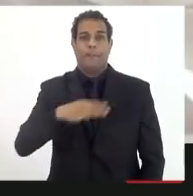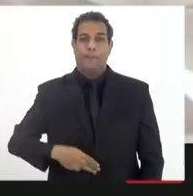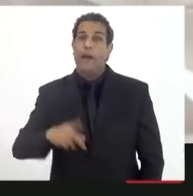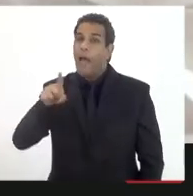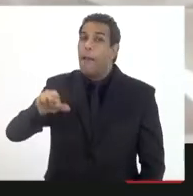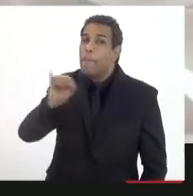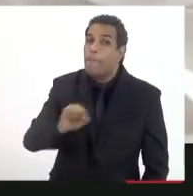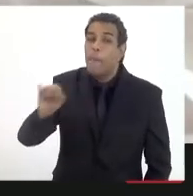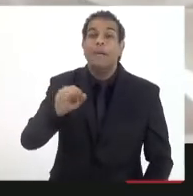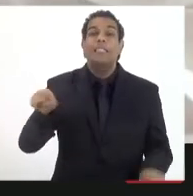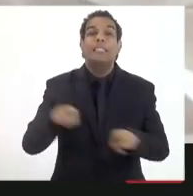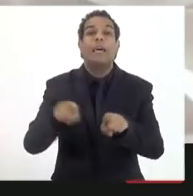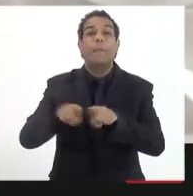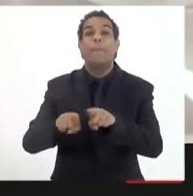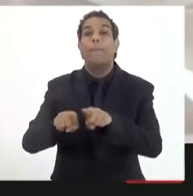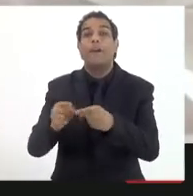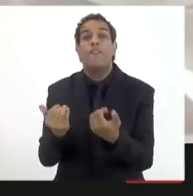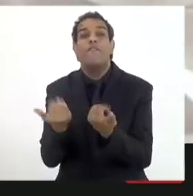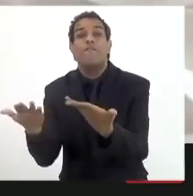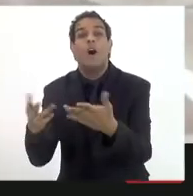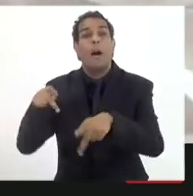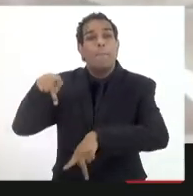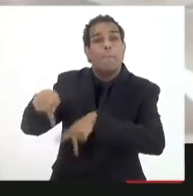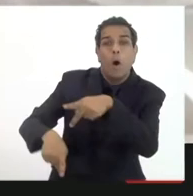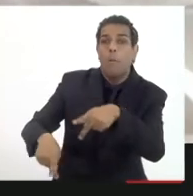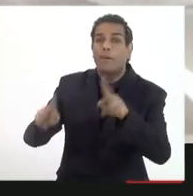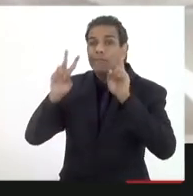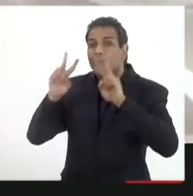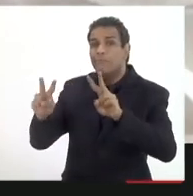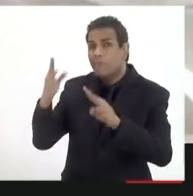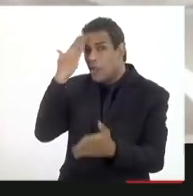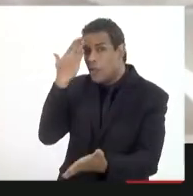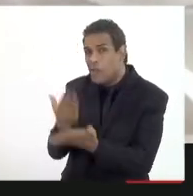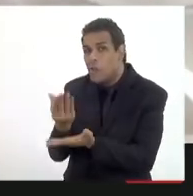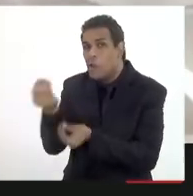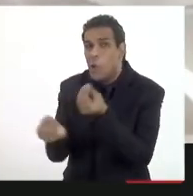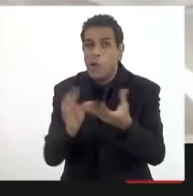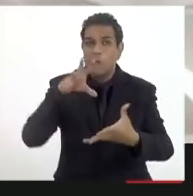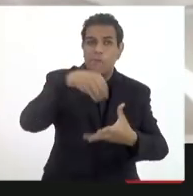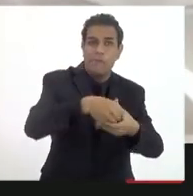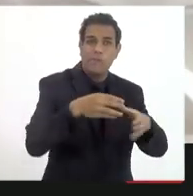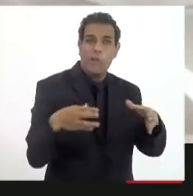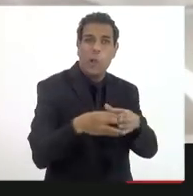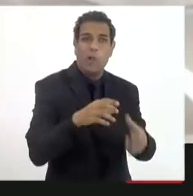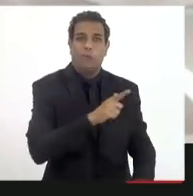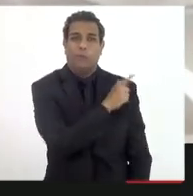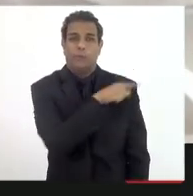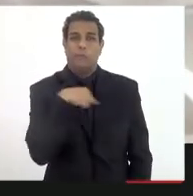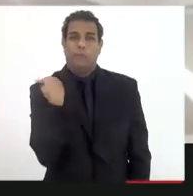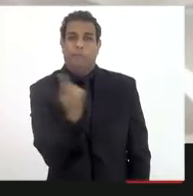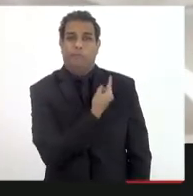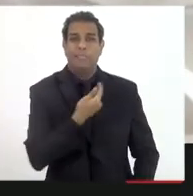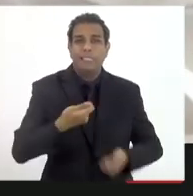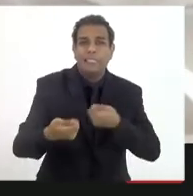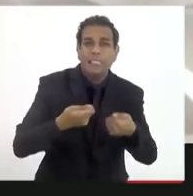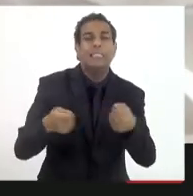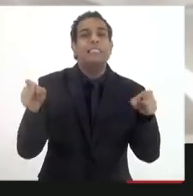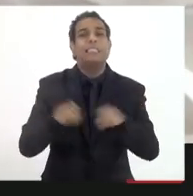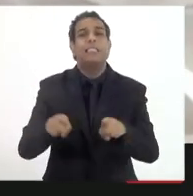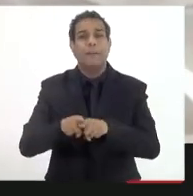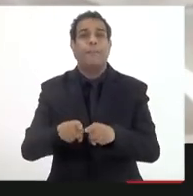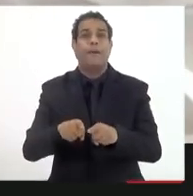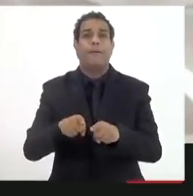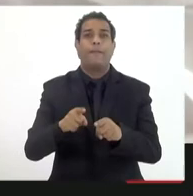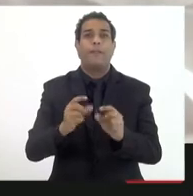de ouvir quem está na ponta sendo diretamente impactado. E acho que teríamos que criar uma ferramenta de prestação de